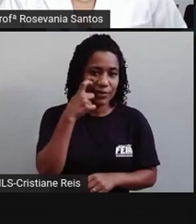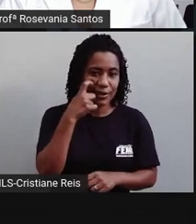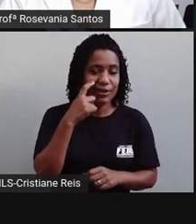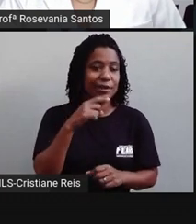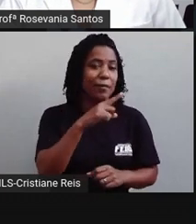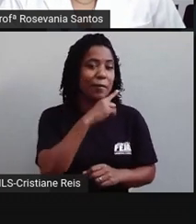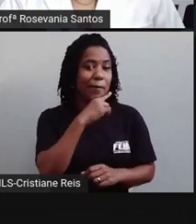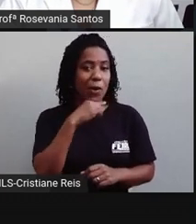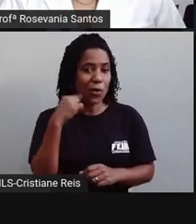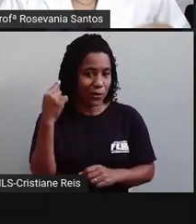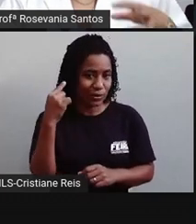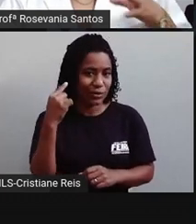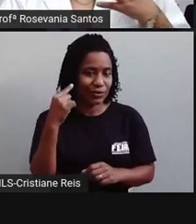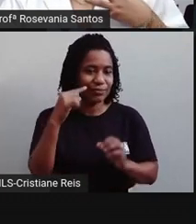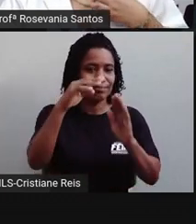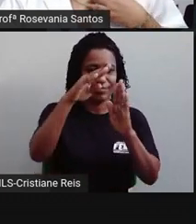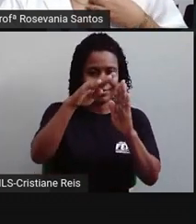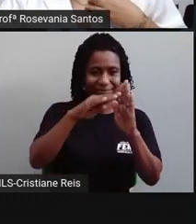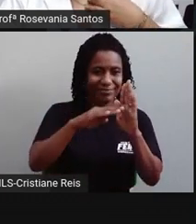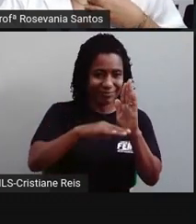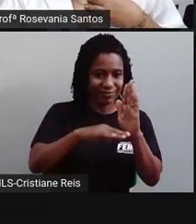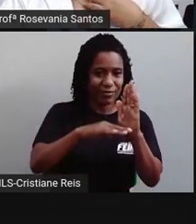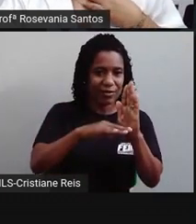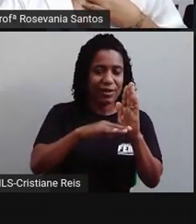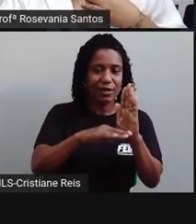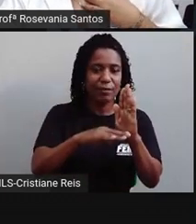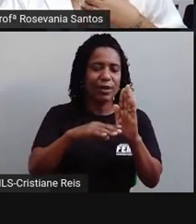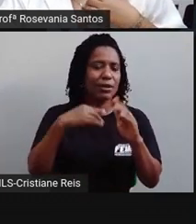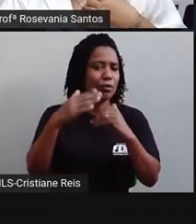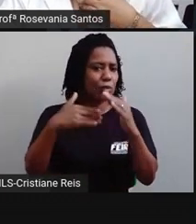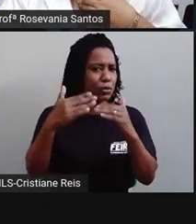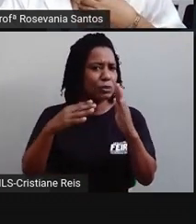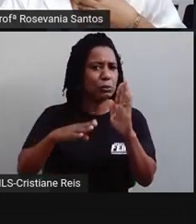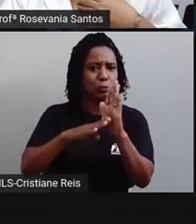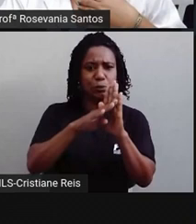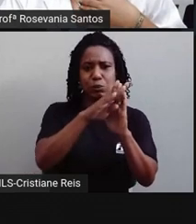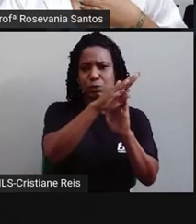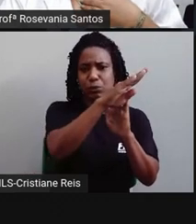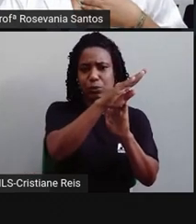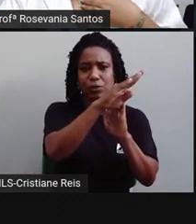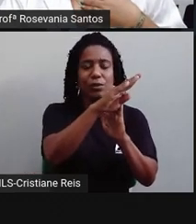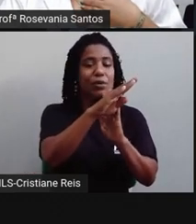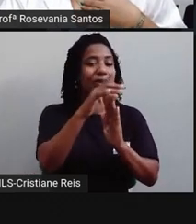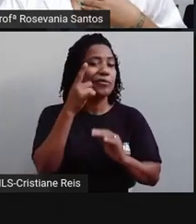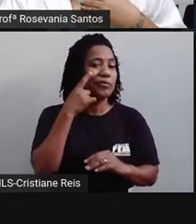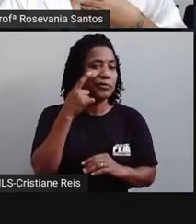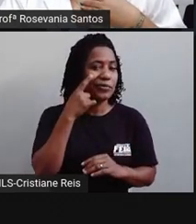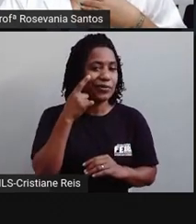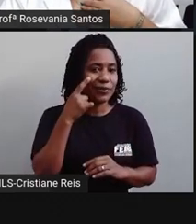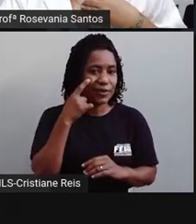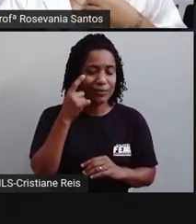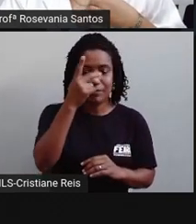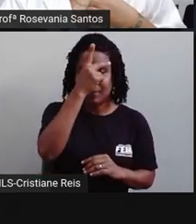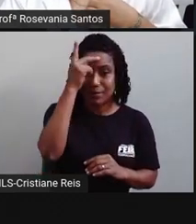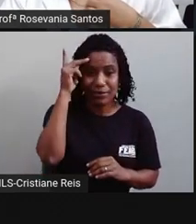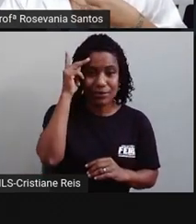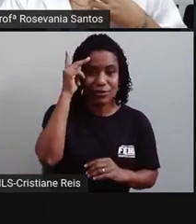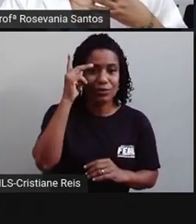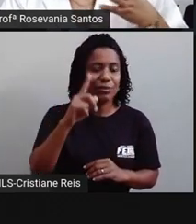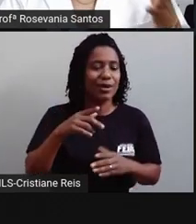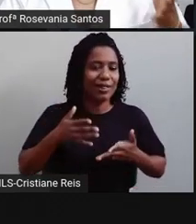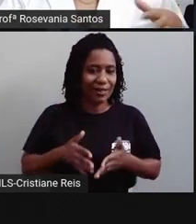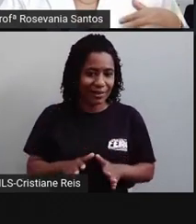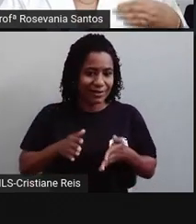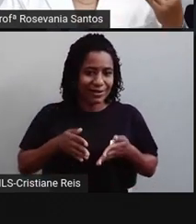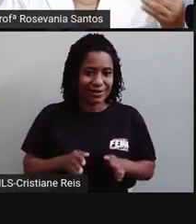Isso significa, gente, que houve um avanço na qualidade de vida. Porque se nasce muita gente e morre pouca